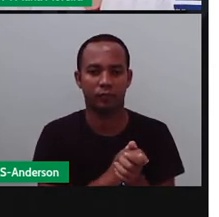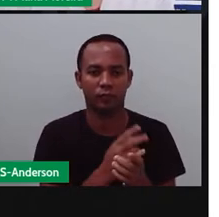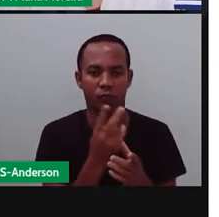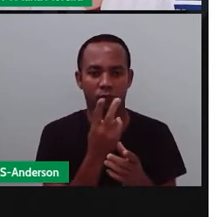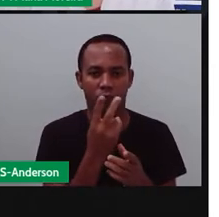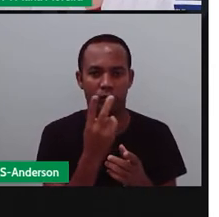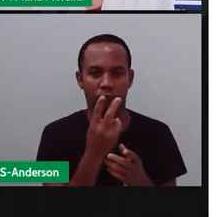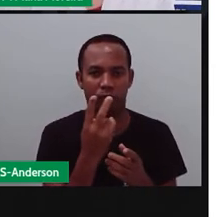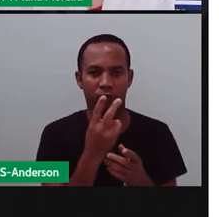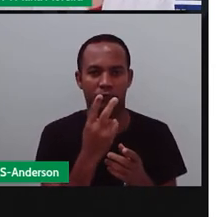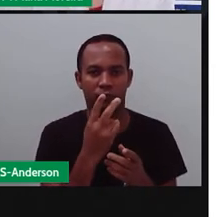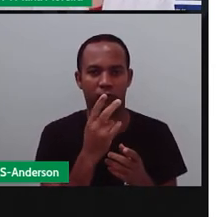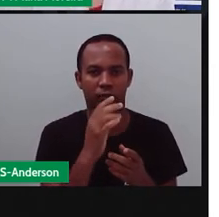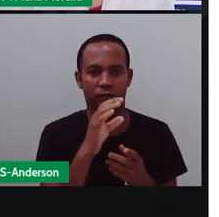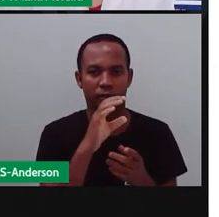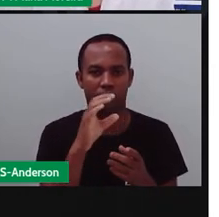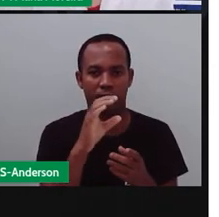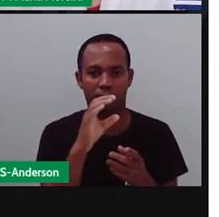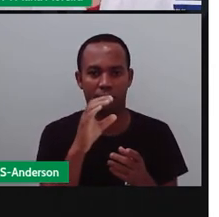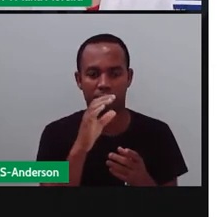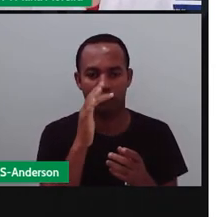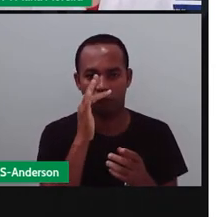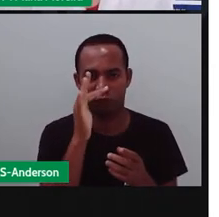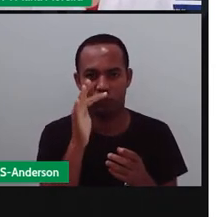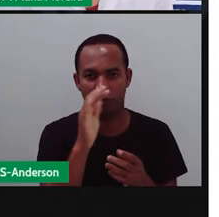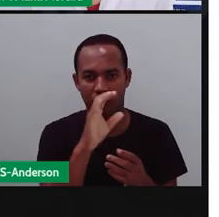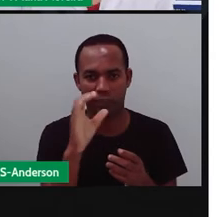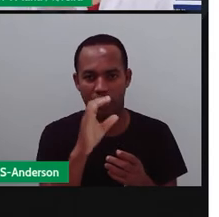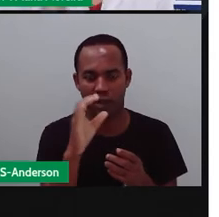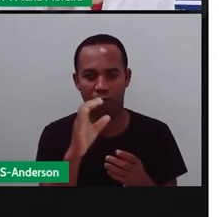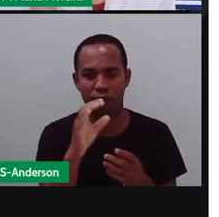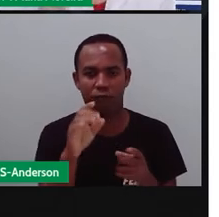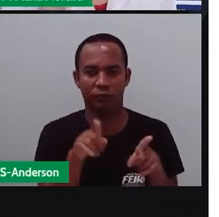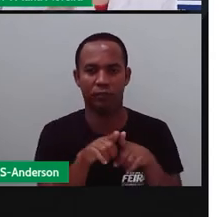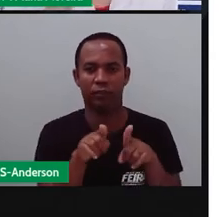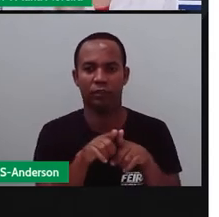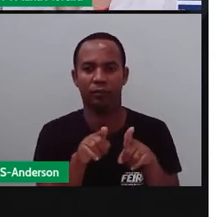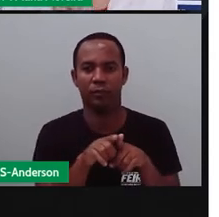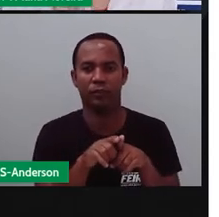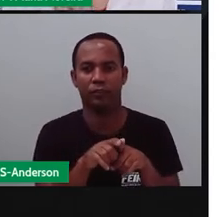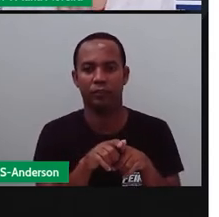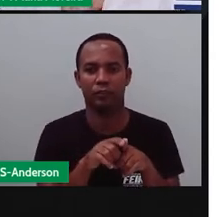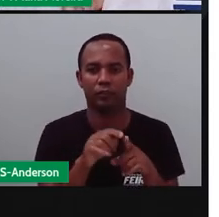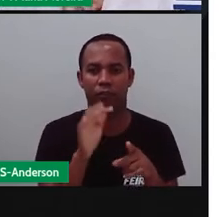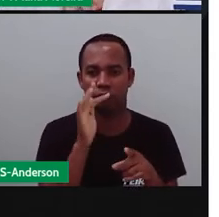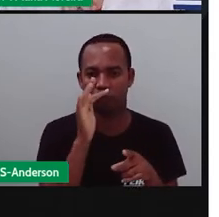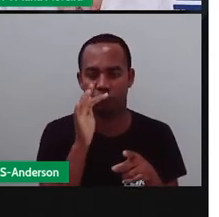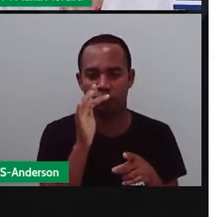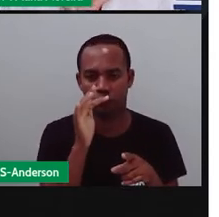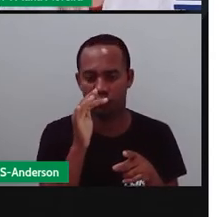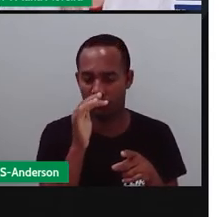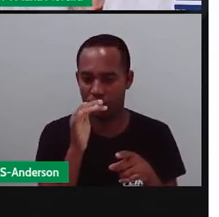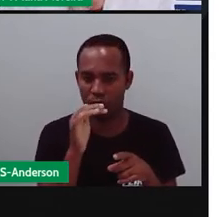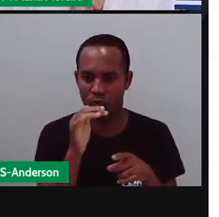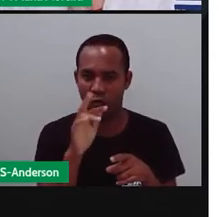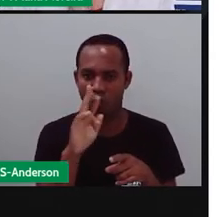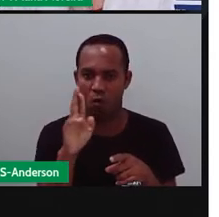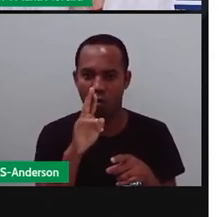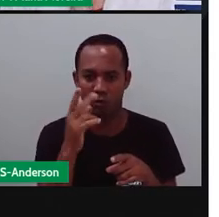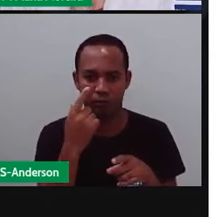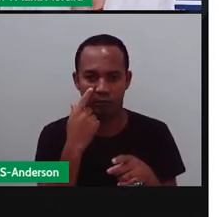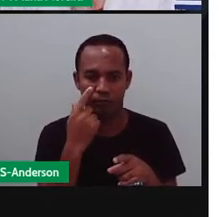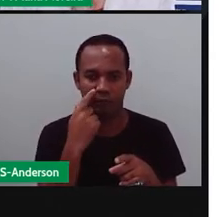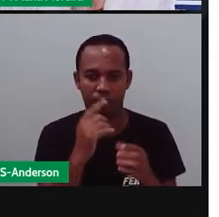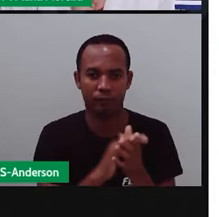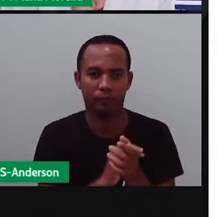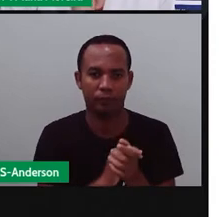rosa. O cravo brigou com a rosa. Preste atenção no som das palavras agora, tá? É nisso que a prova